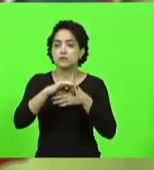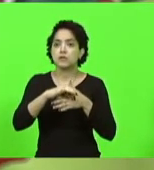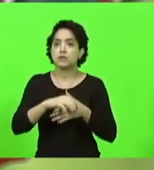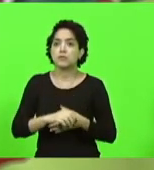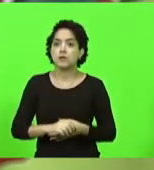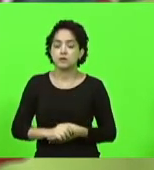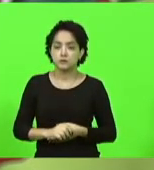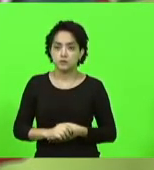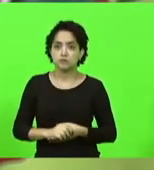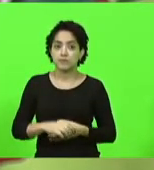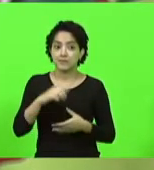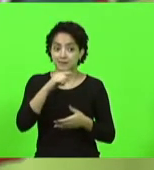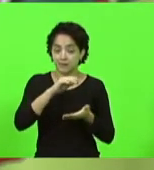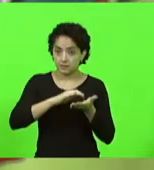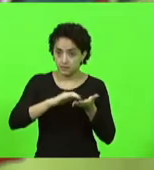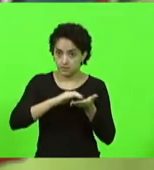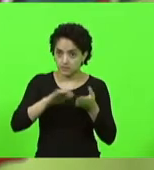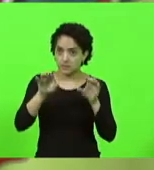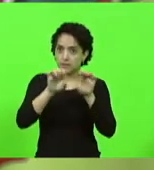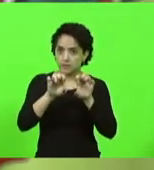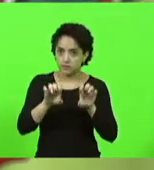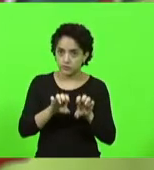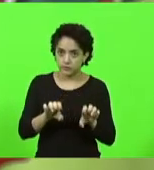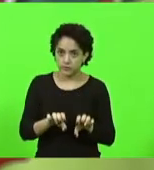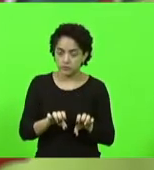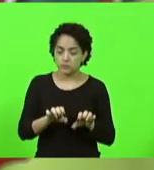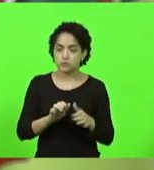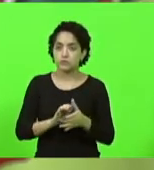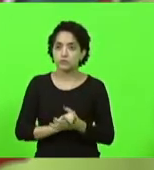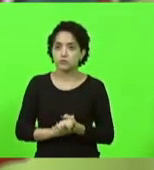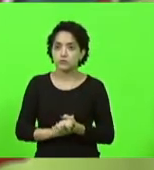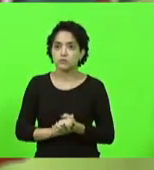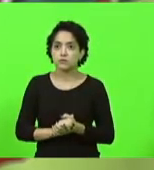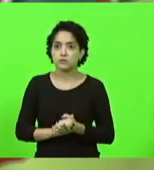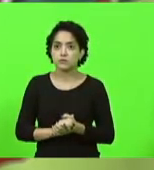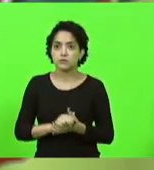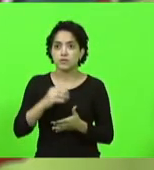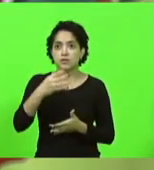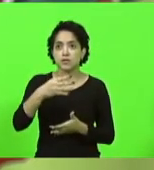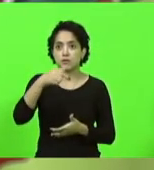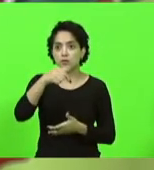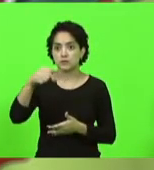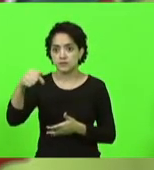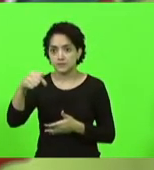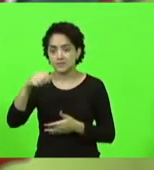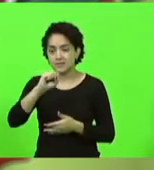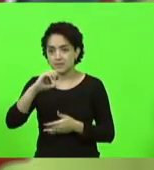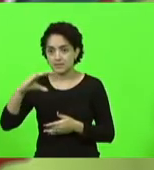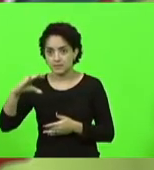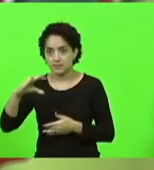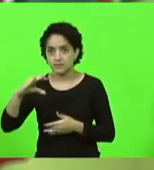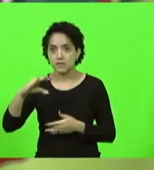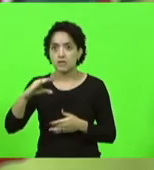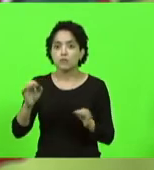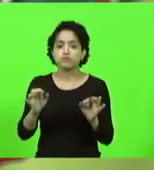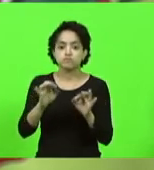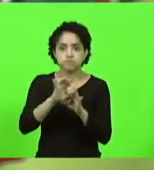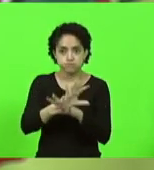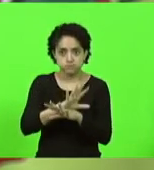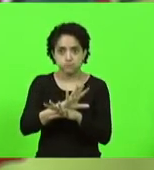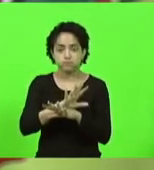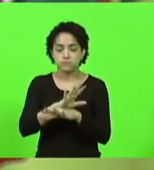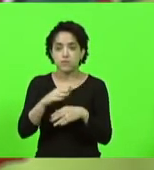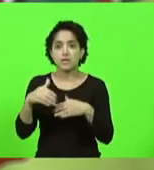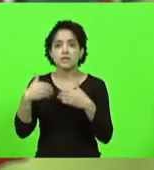na Secretaria de Infraestrutura acerca das questões da 477 que teve o seu projeto concluído e vai